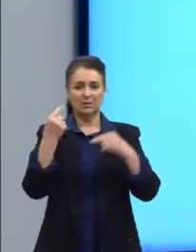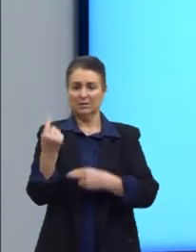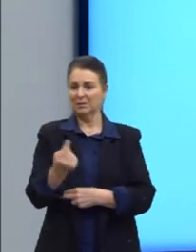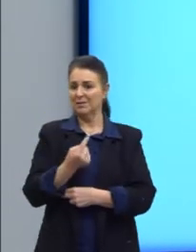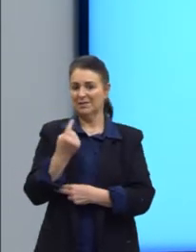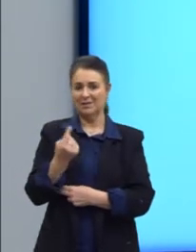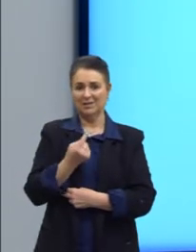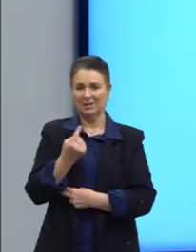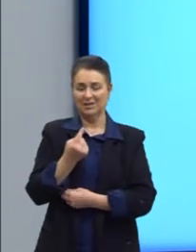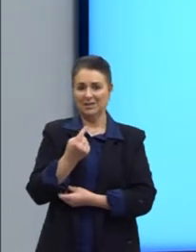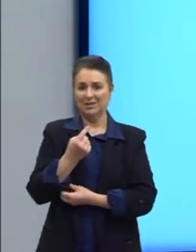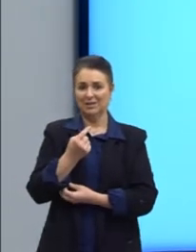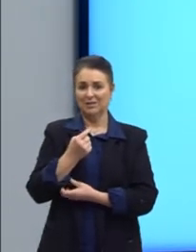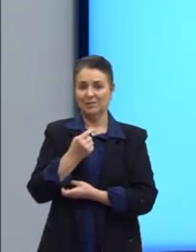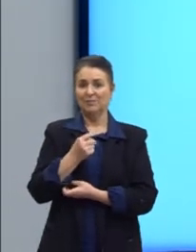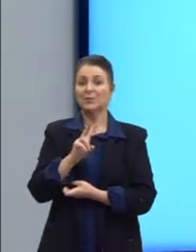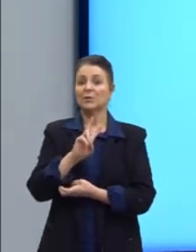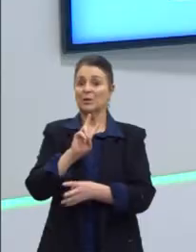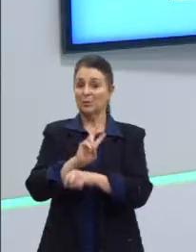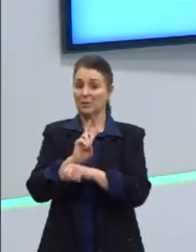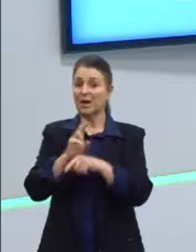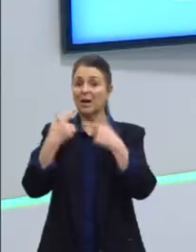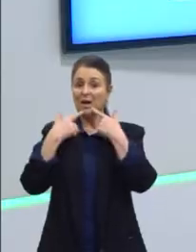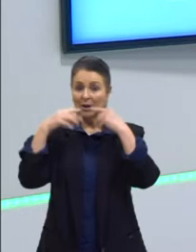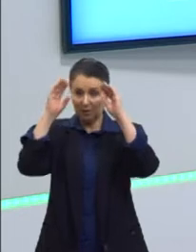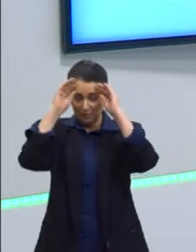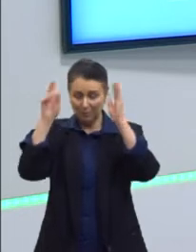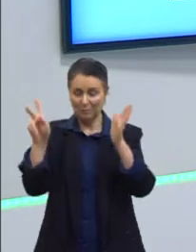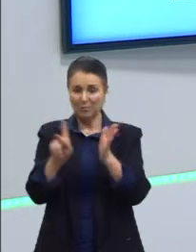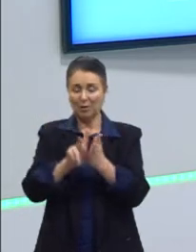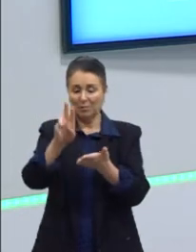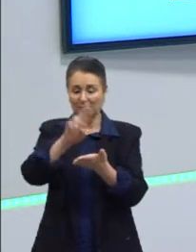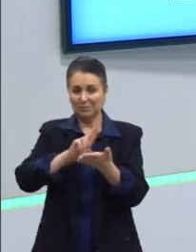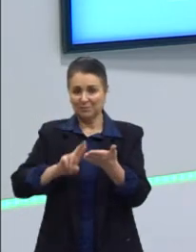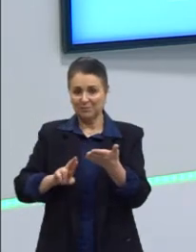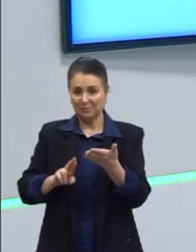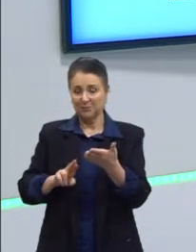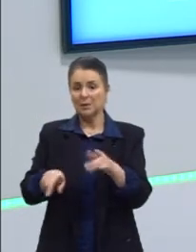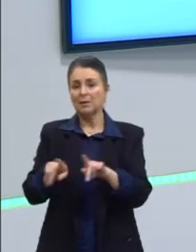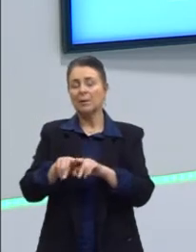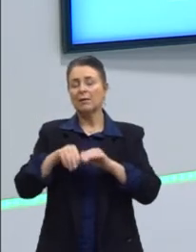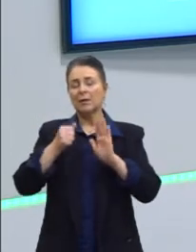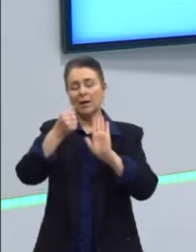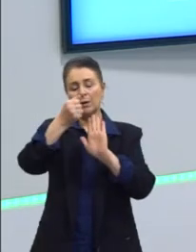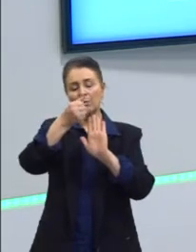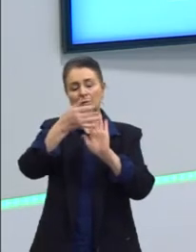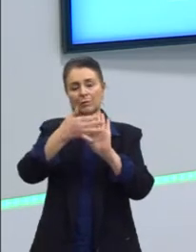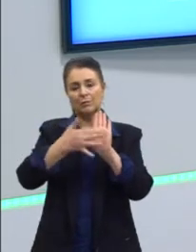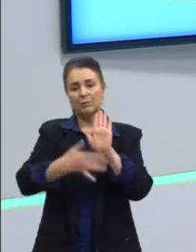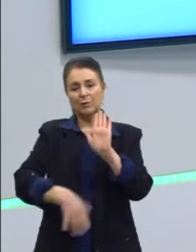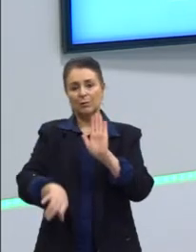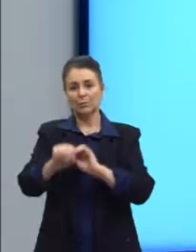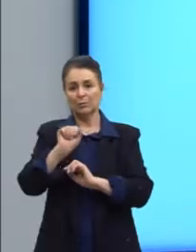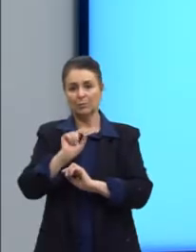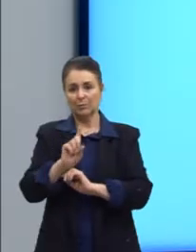Eu sei usar a linguagem da redação. E depois nós temos o desenvolvimento 1,